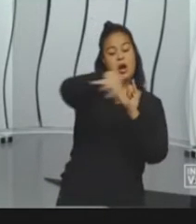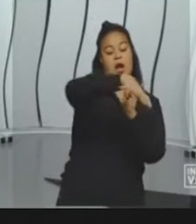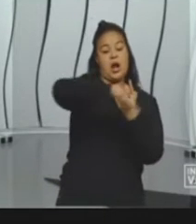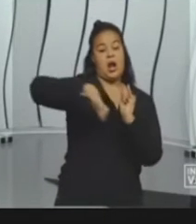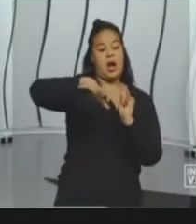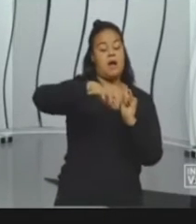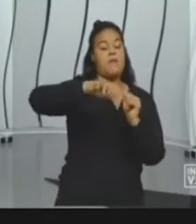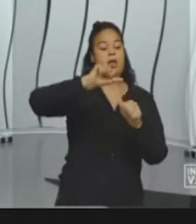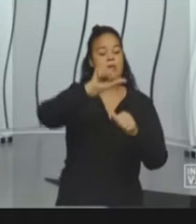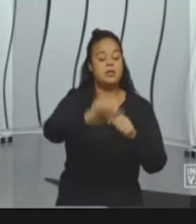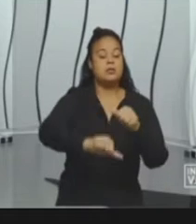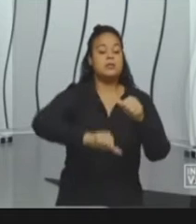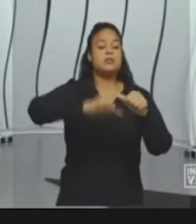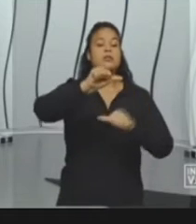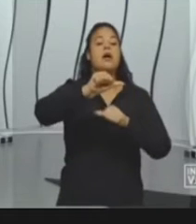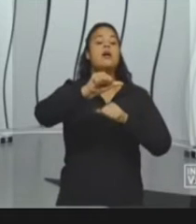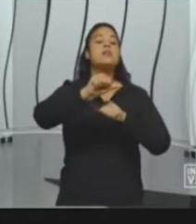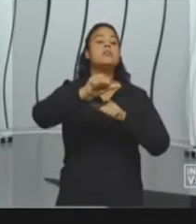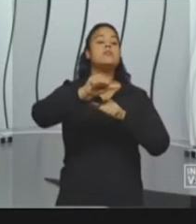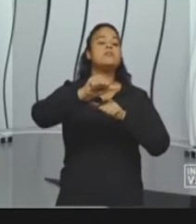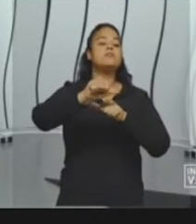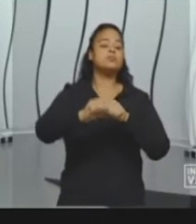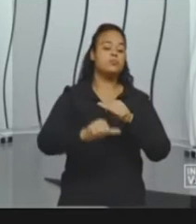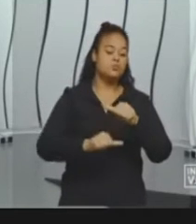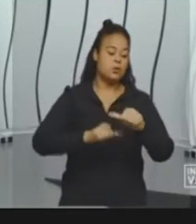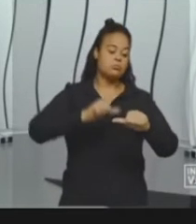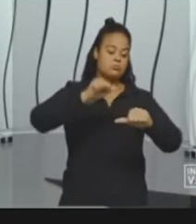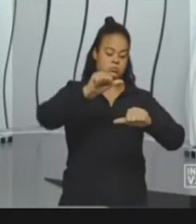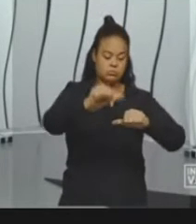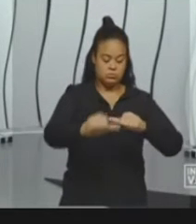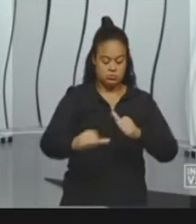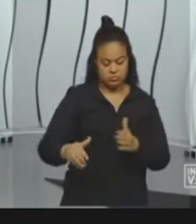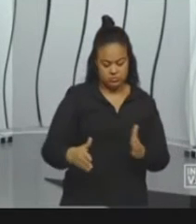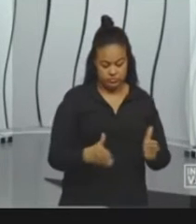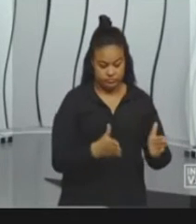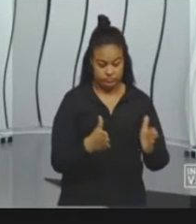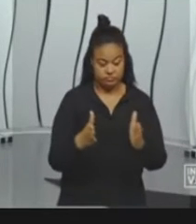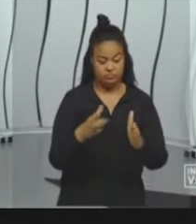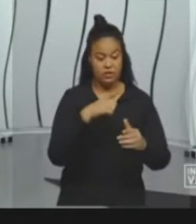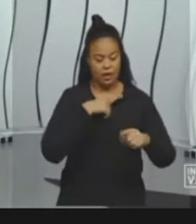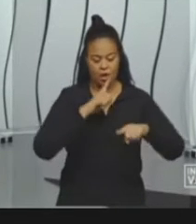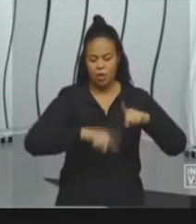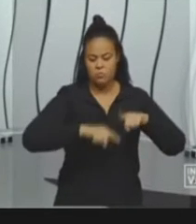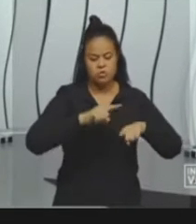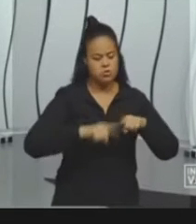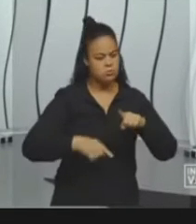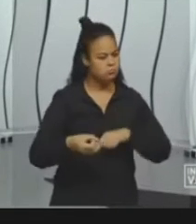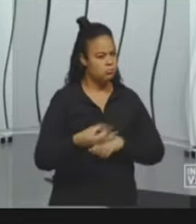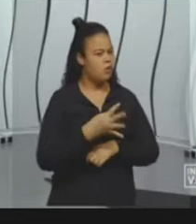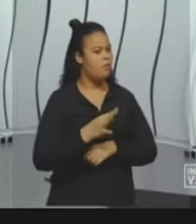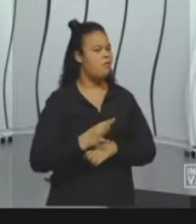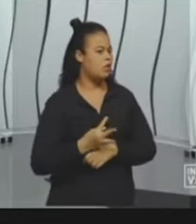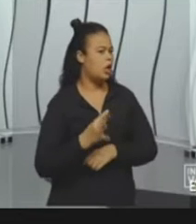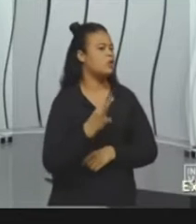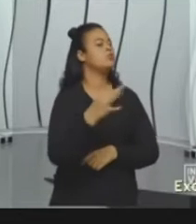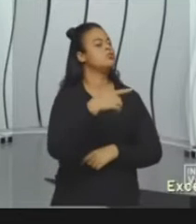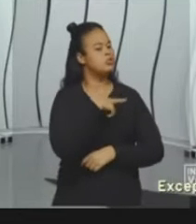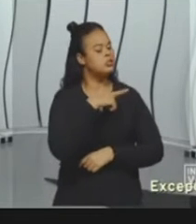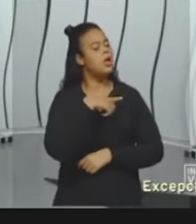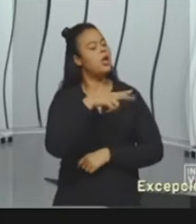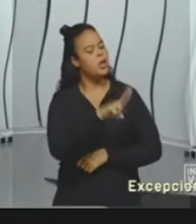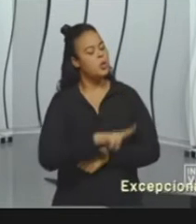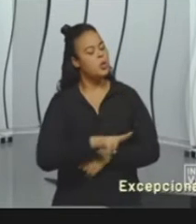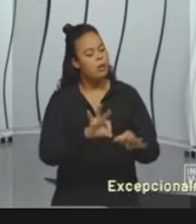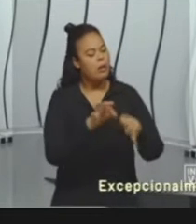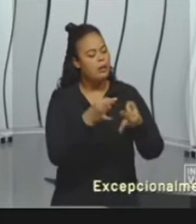convertido, né? Através de equipamentos modernos, né? E mais específicos aqui, que eu não saberia